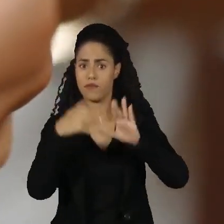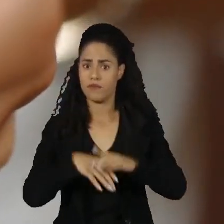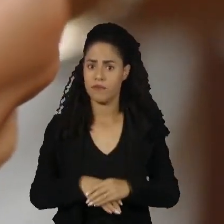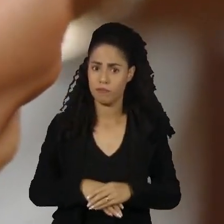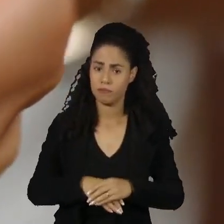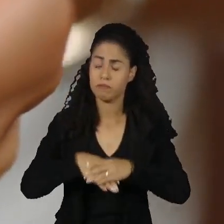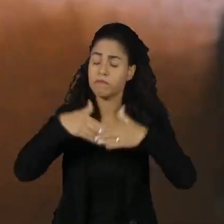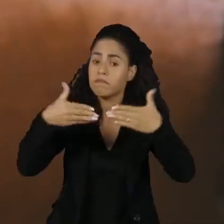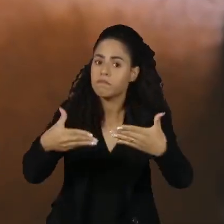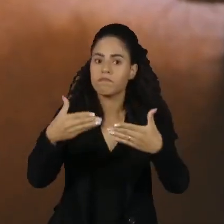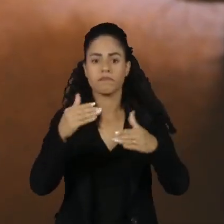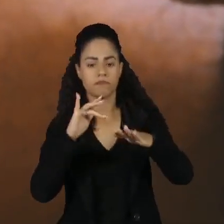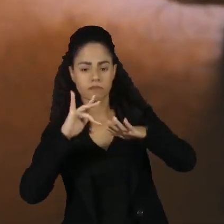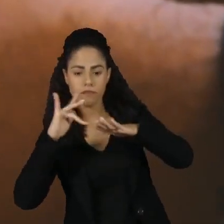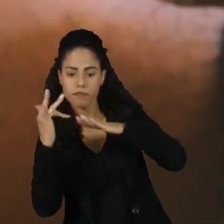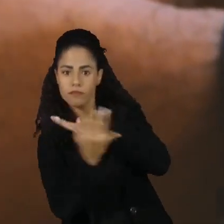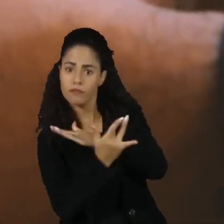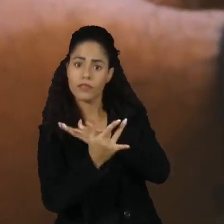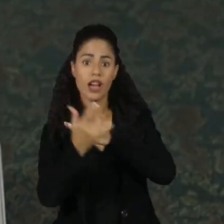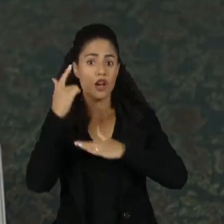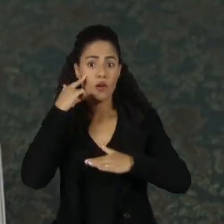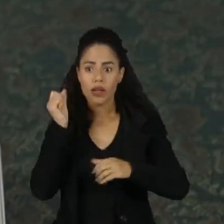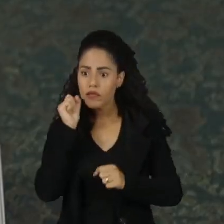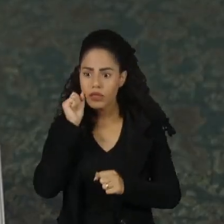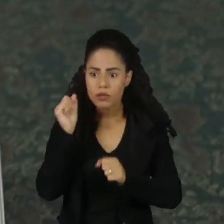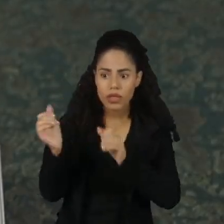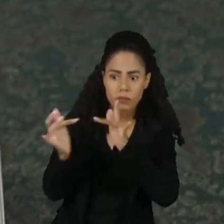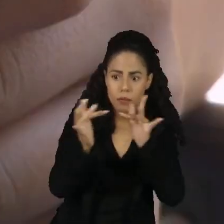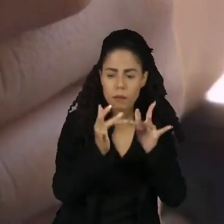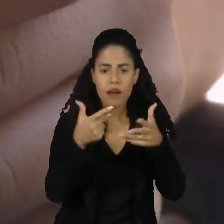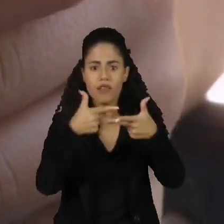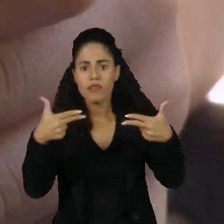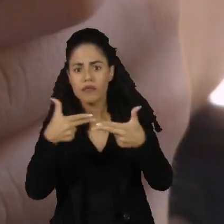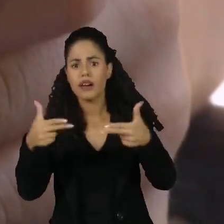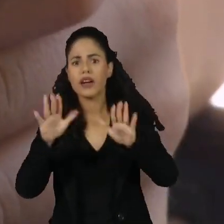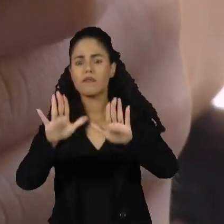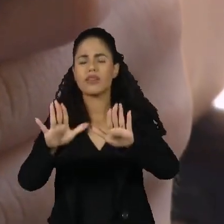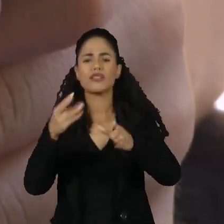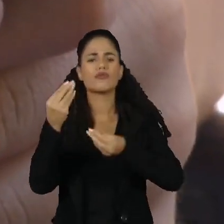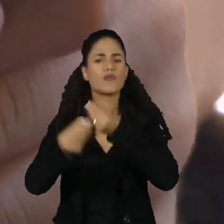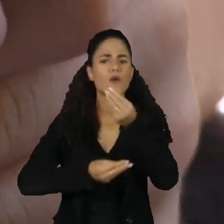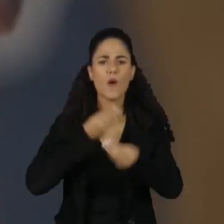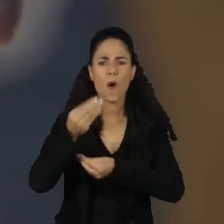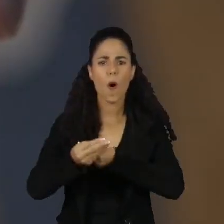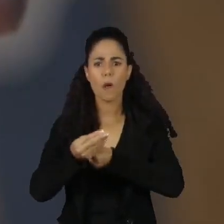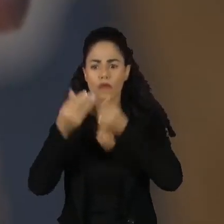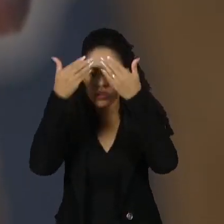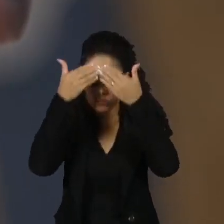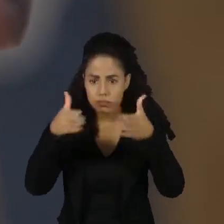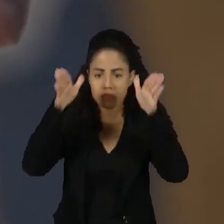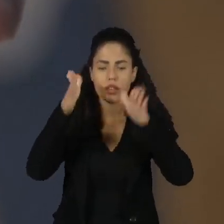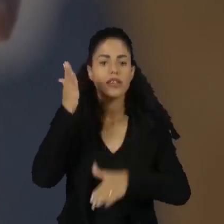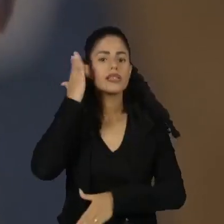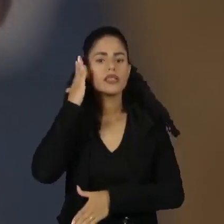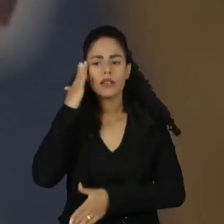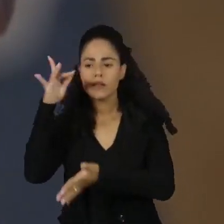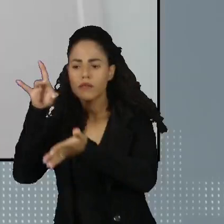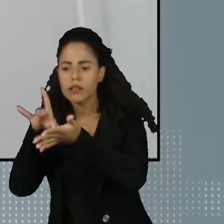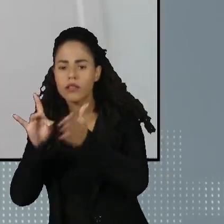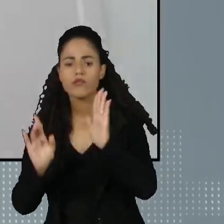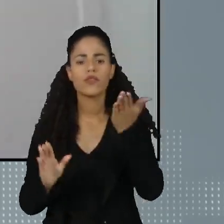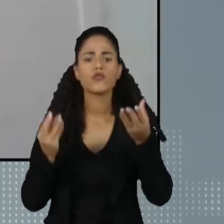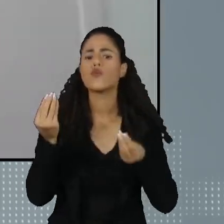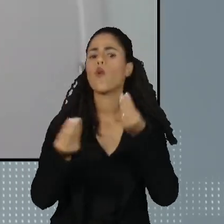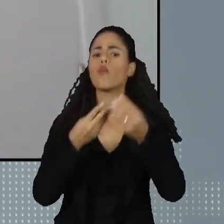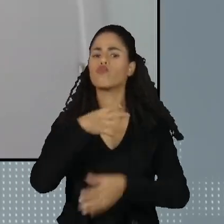O mundo das redes sociais dá acesso a muitas coisas, mas furar essa bolha é fundamental para não cair em armadilhas.